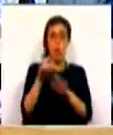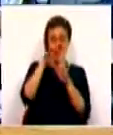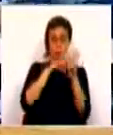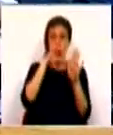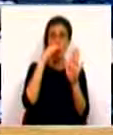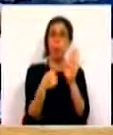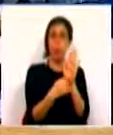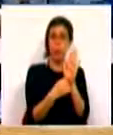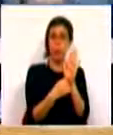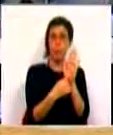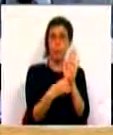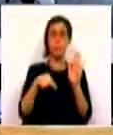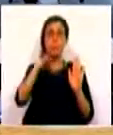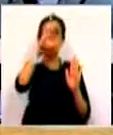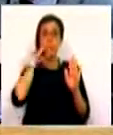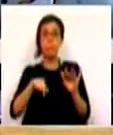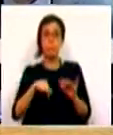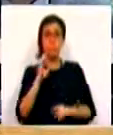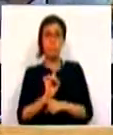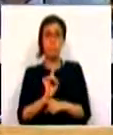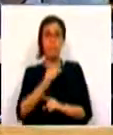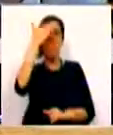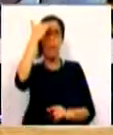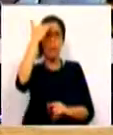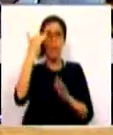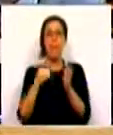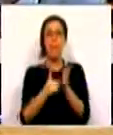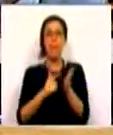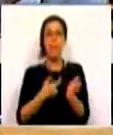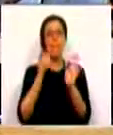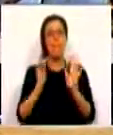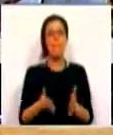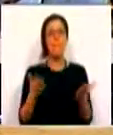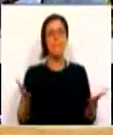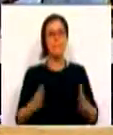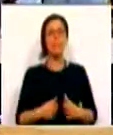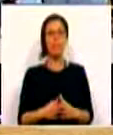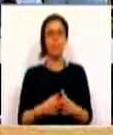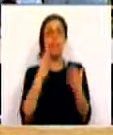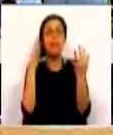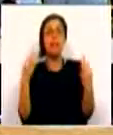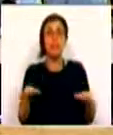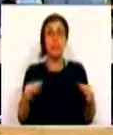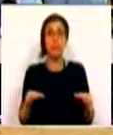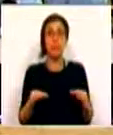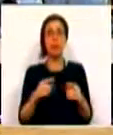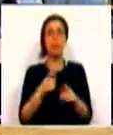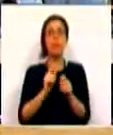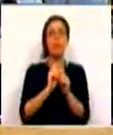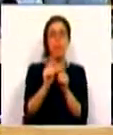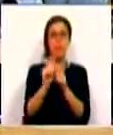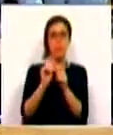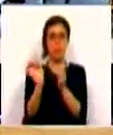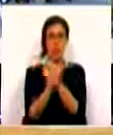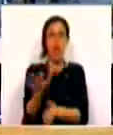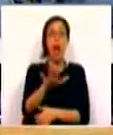de Governo, este Governo previu a necessidade de simplificar as prestações sociais